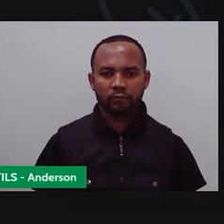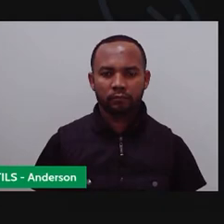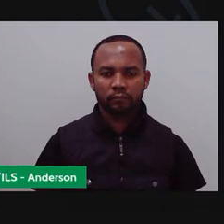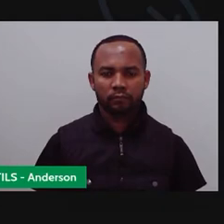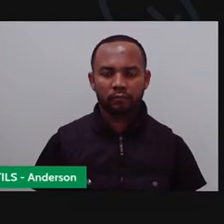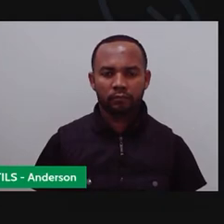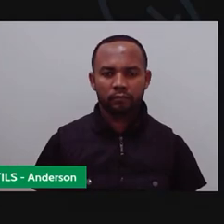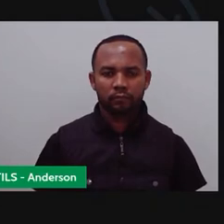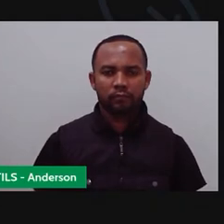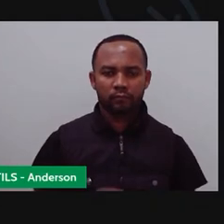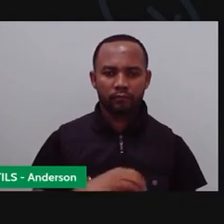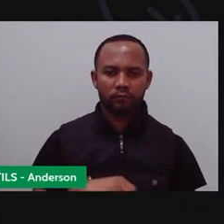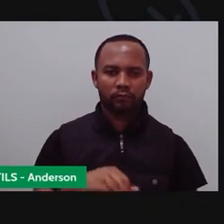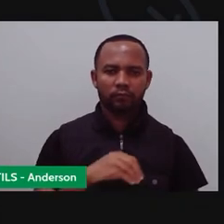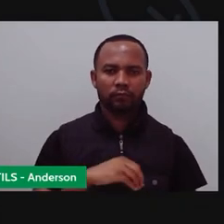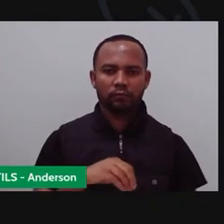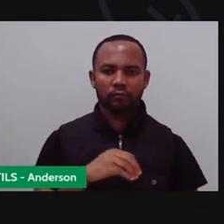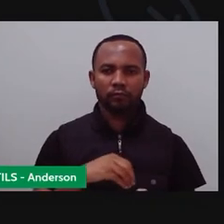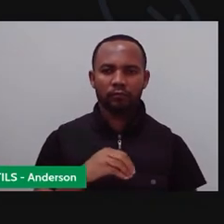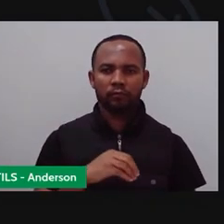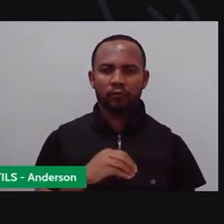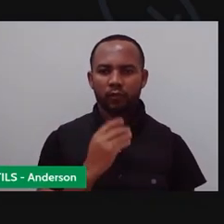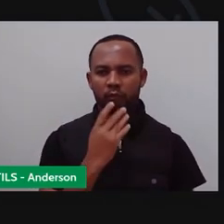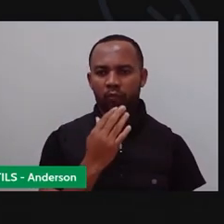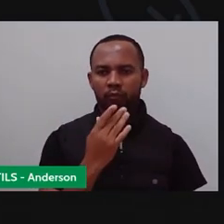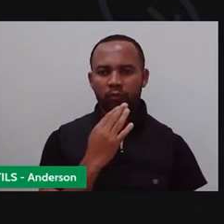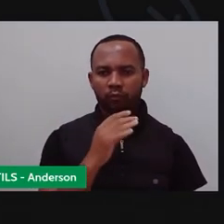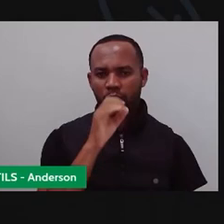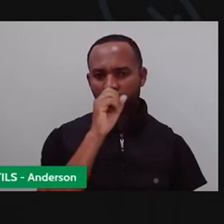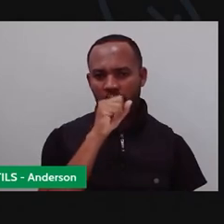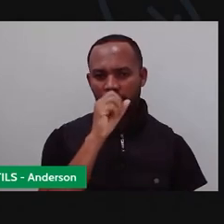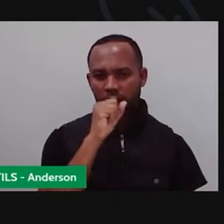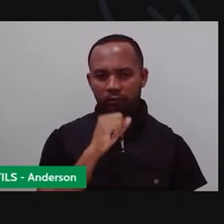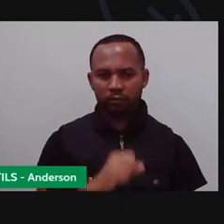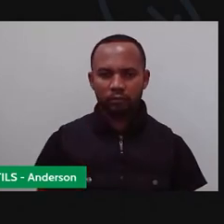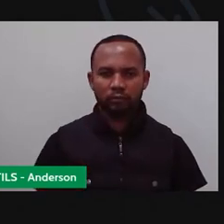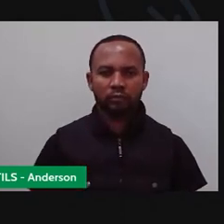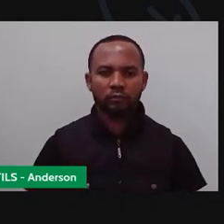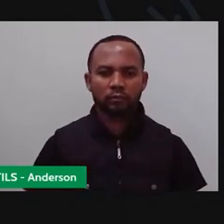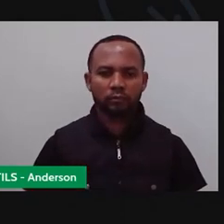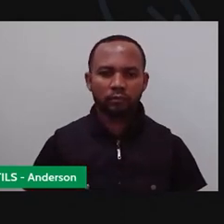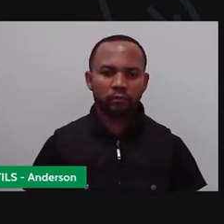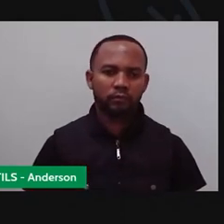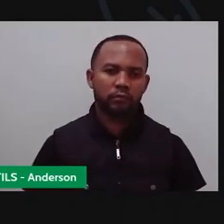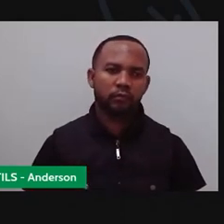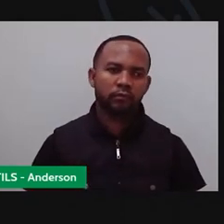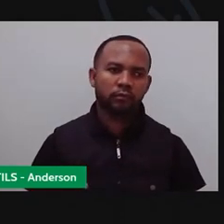isso? Ó. Vou pintar outro quadrinho aqui. Que outro quadrinho eu posso pintar? Eu vou pintar o miolinho aqui, ó.